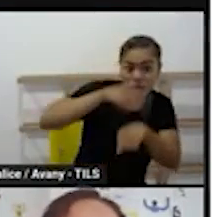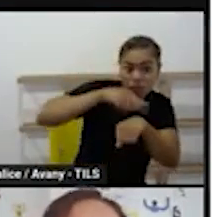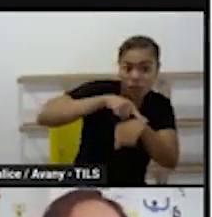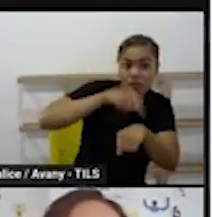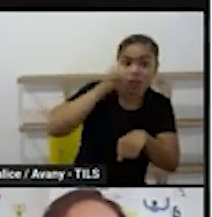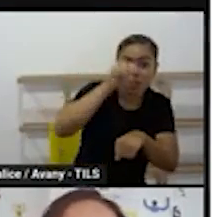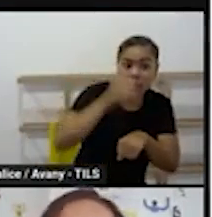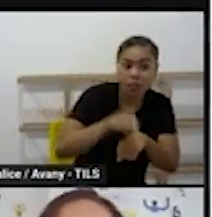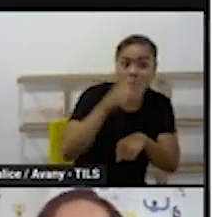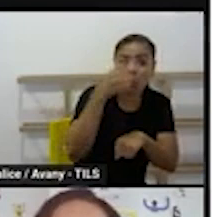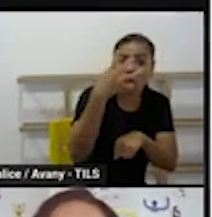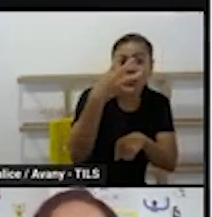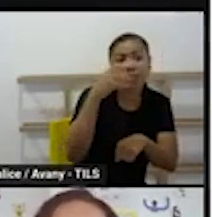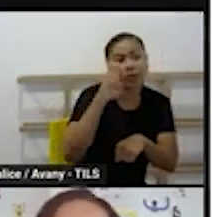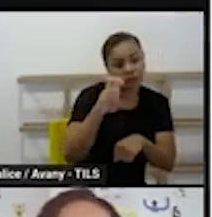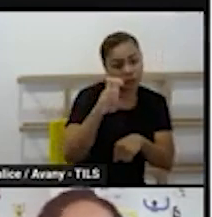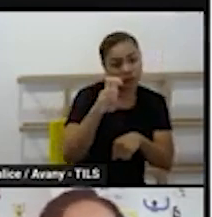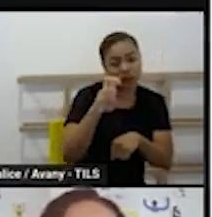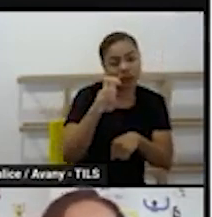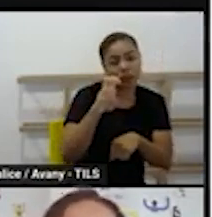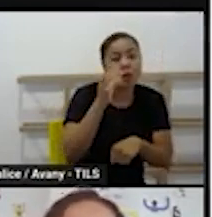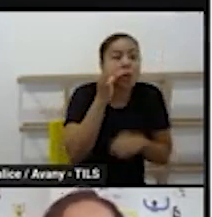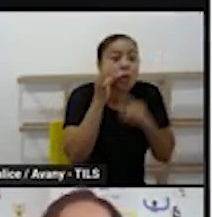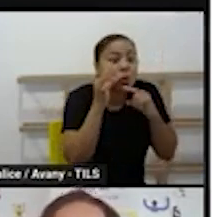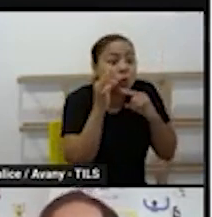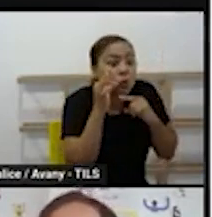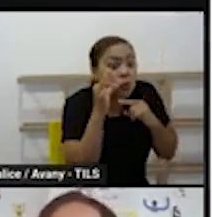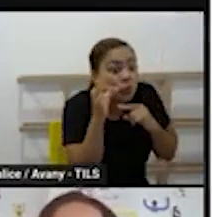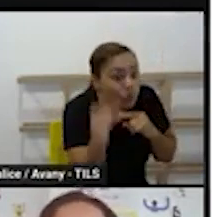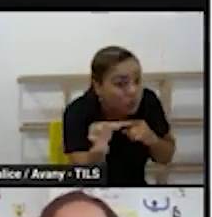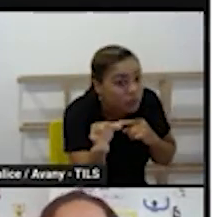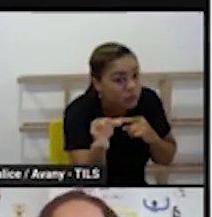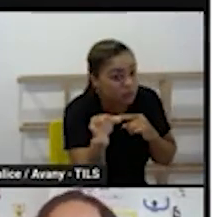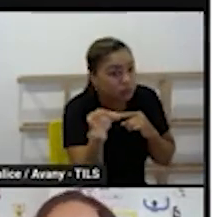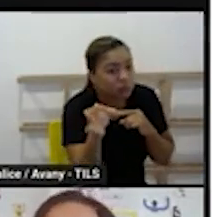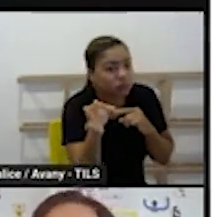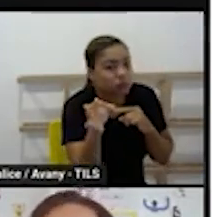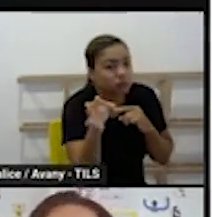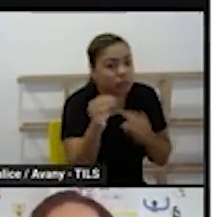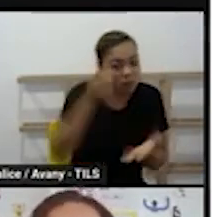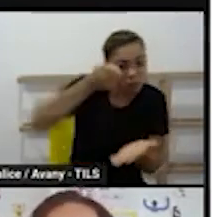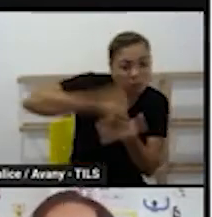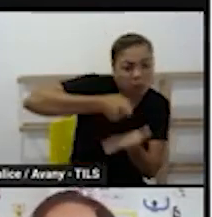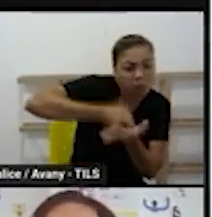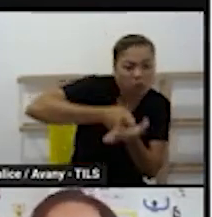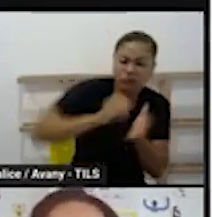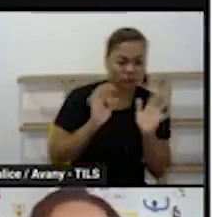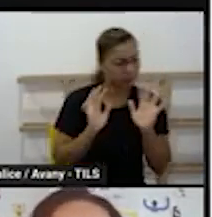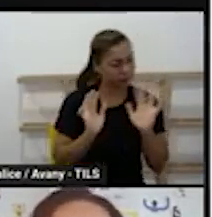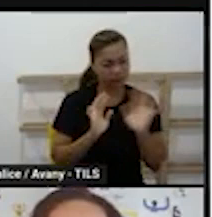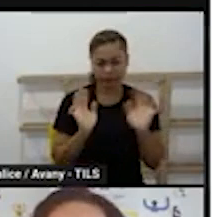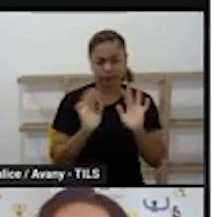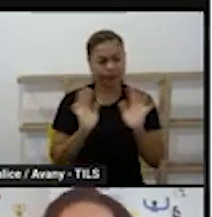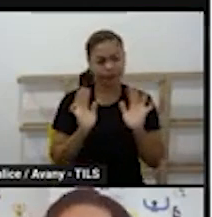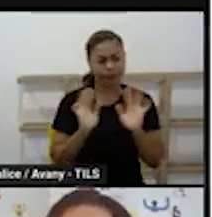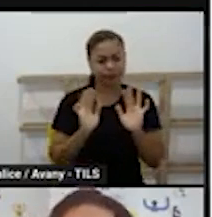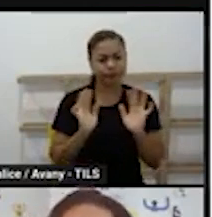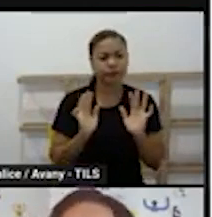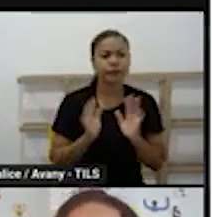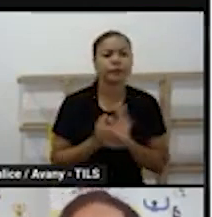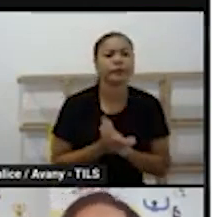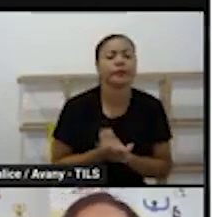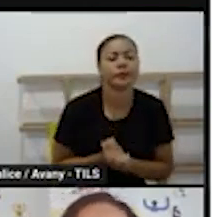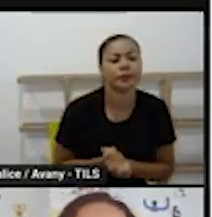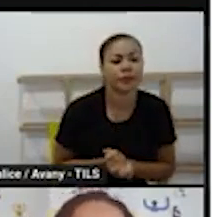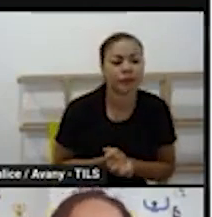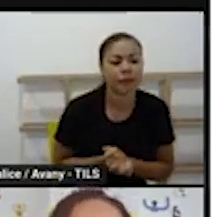é um modelo de rotina sugestão a gente botou aqui pra ilustrar a nossa fala dessa tarde tá